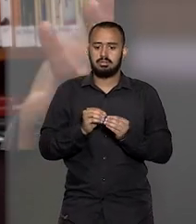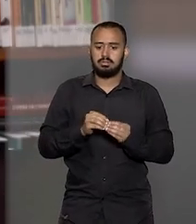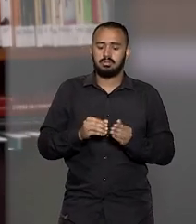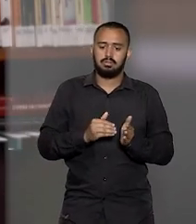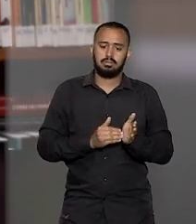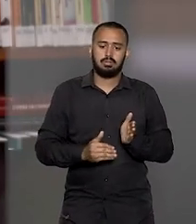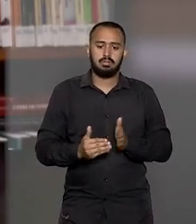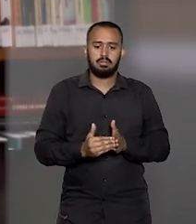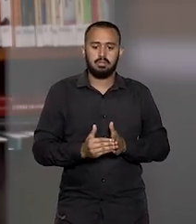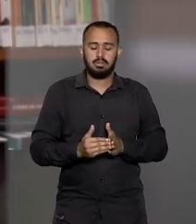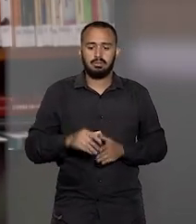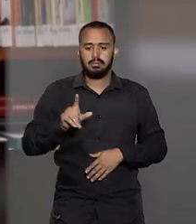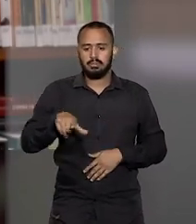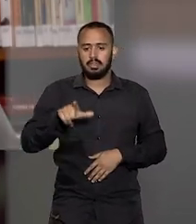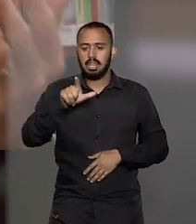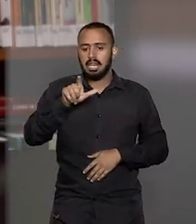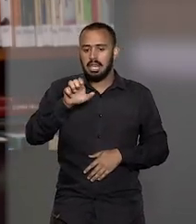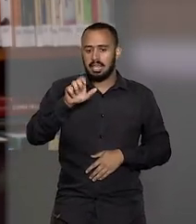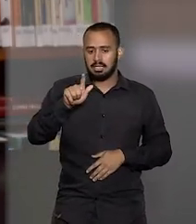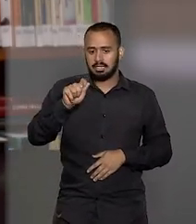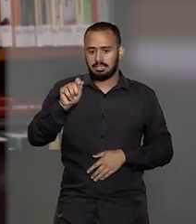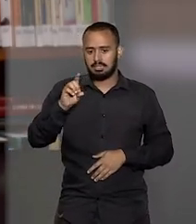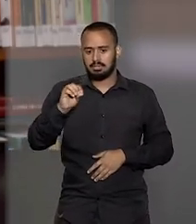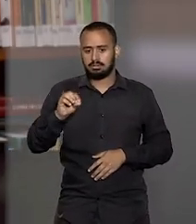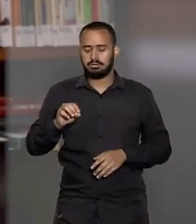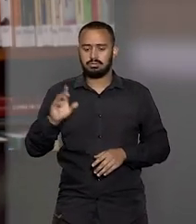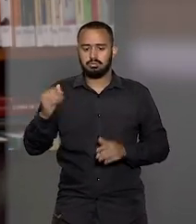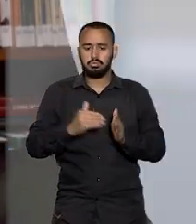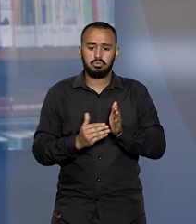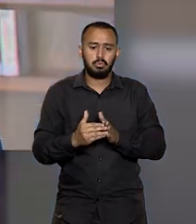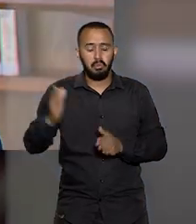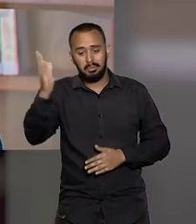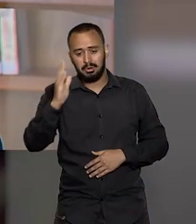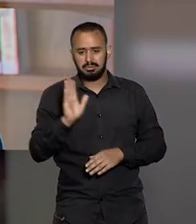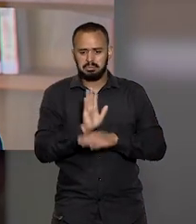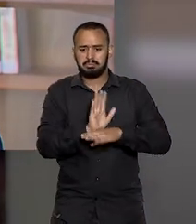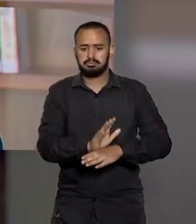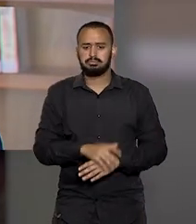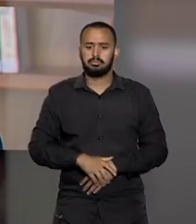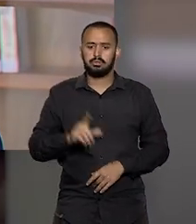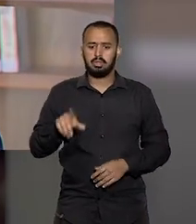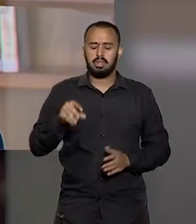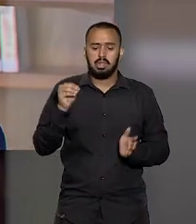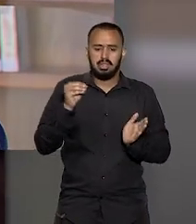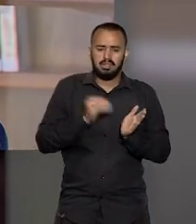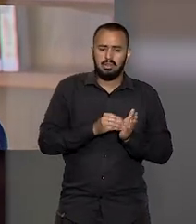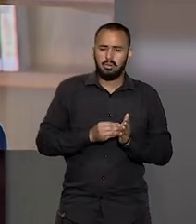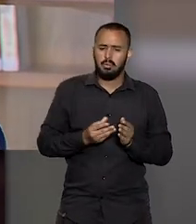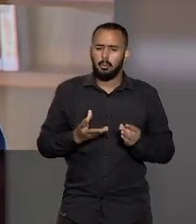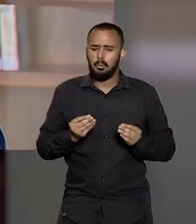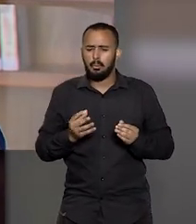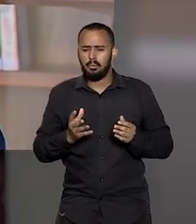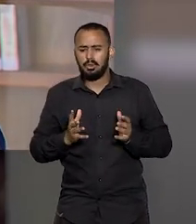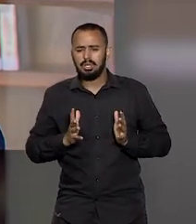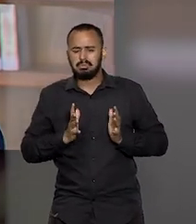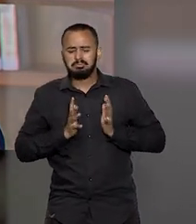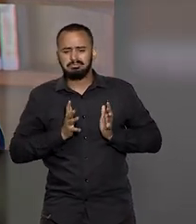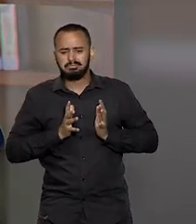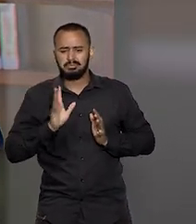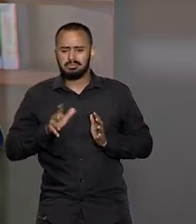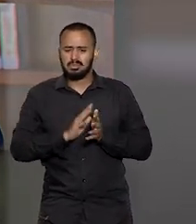de todo o Brasil ou para todo o Brasil. Ele deixa uma marca muito grande, uma riqueza